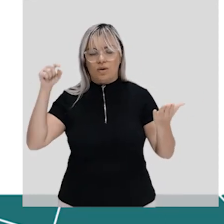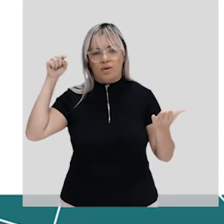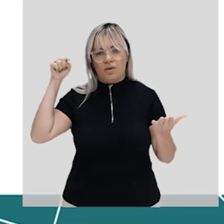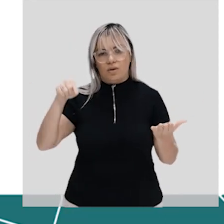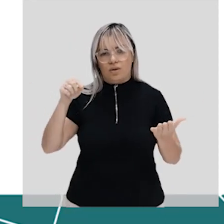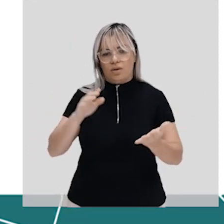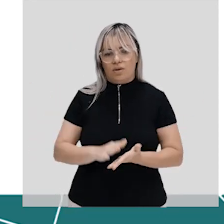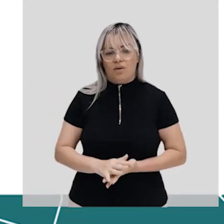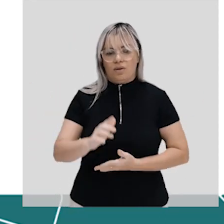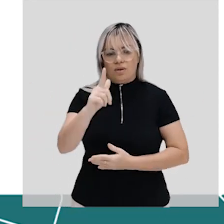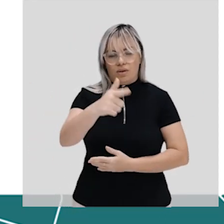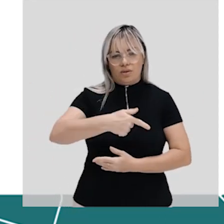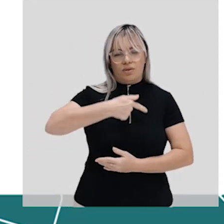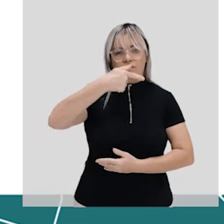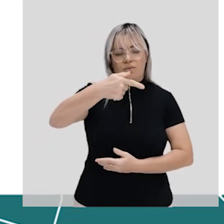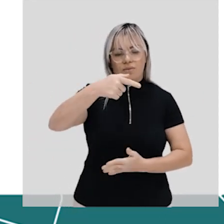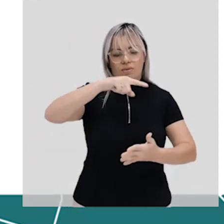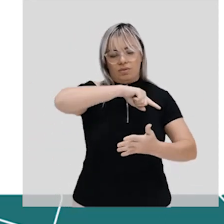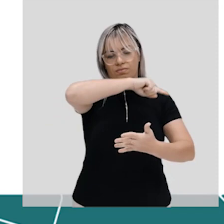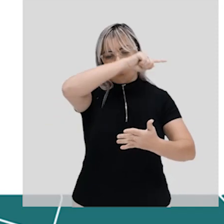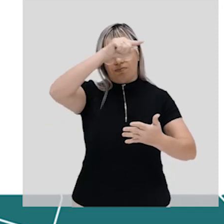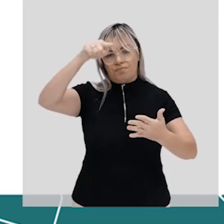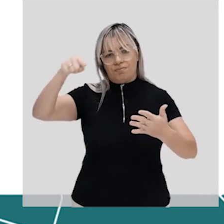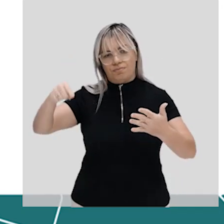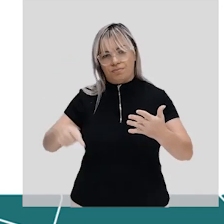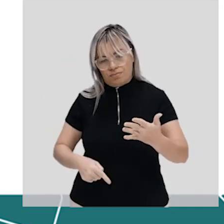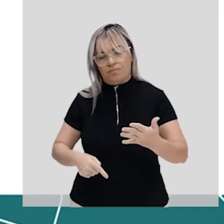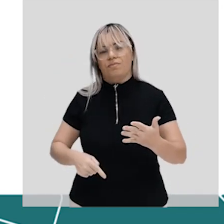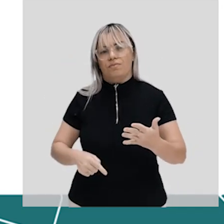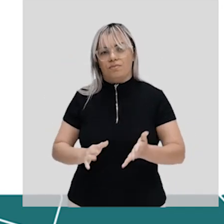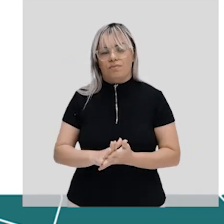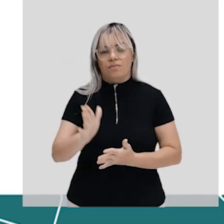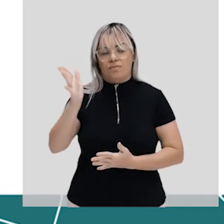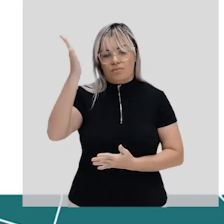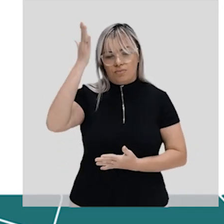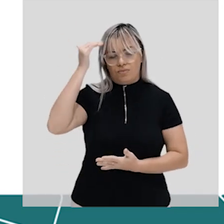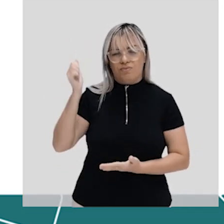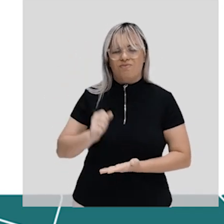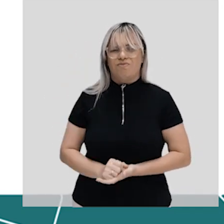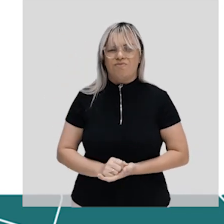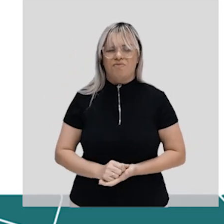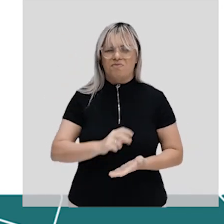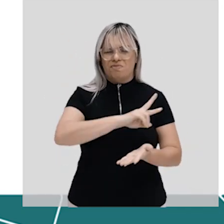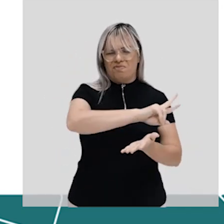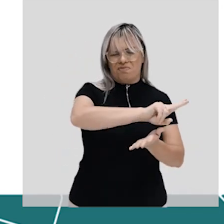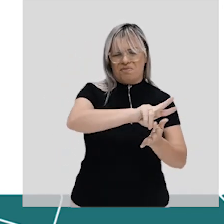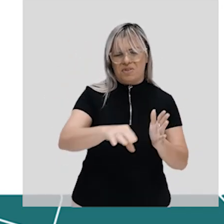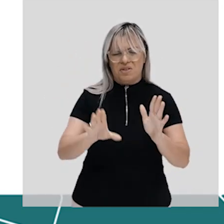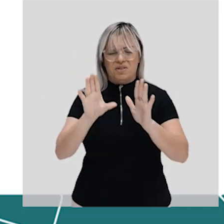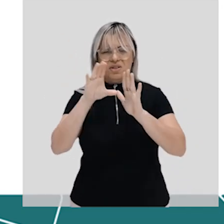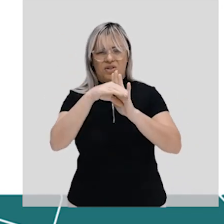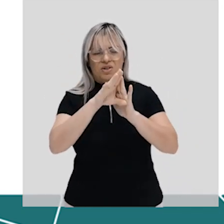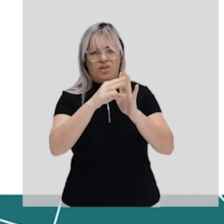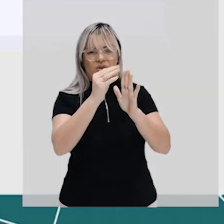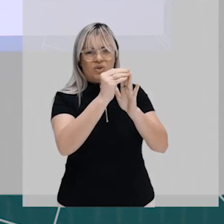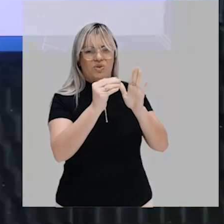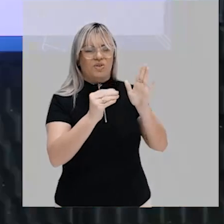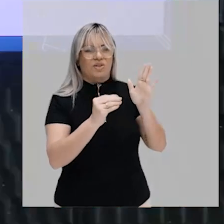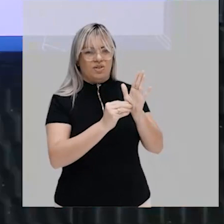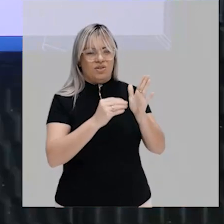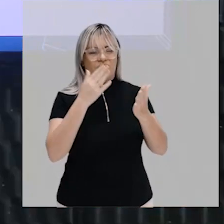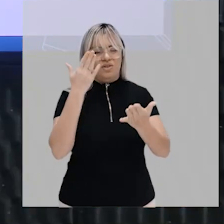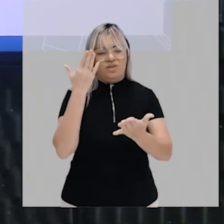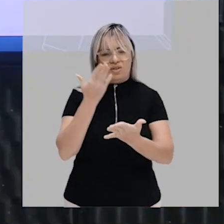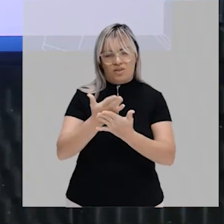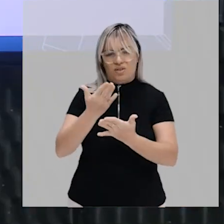7 tópicos então tu já sabe que vem muito conceito, muito conteúdo pela frente na aula de hoje